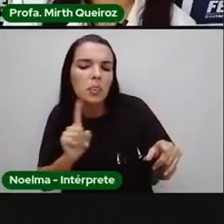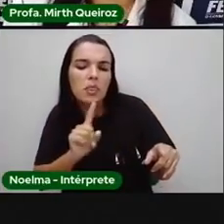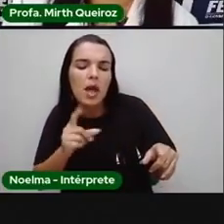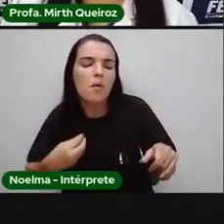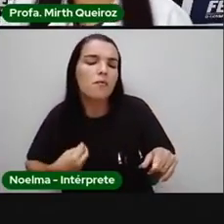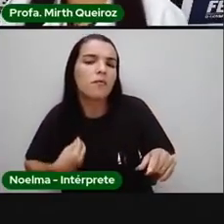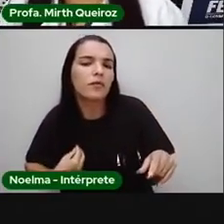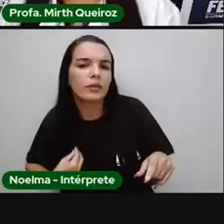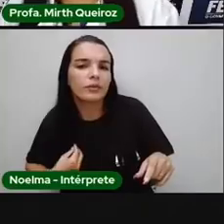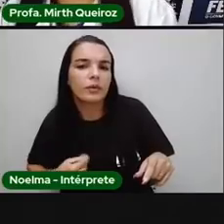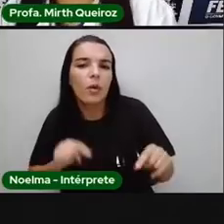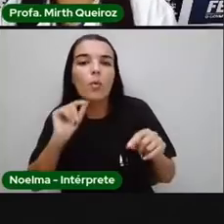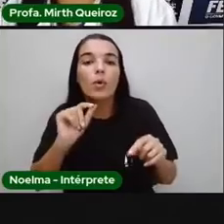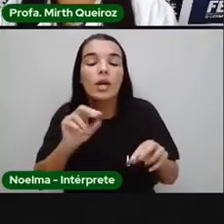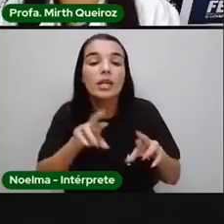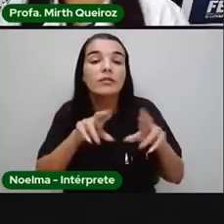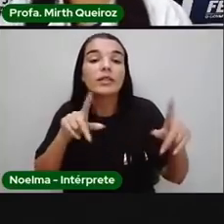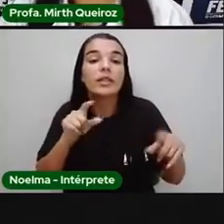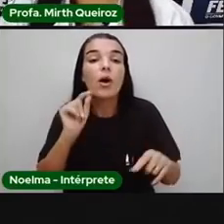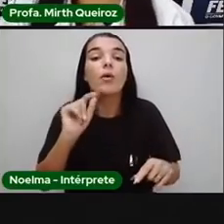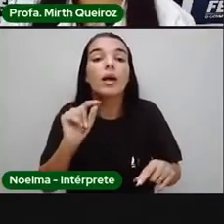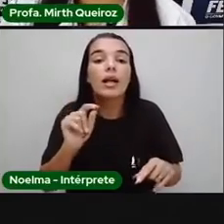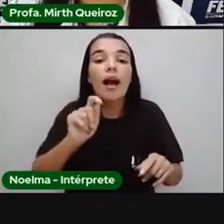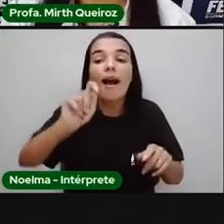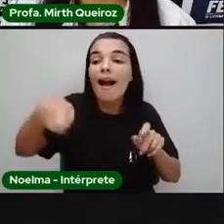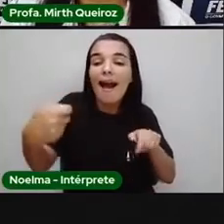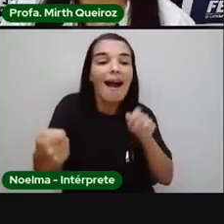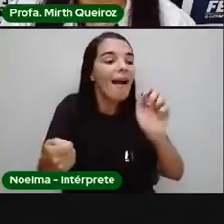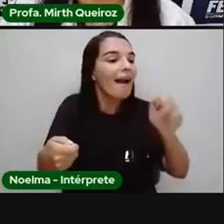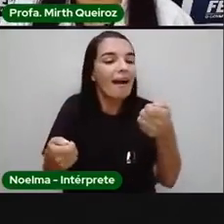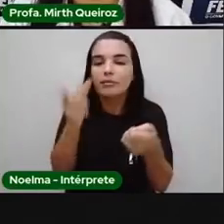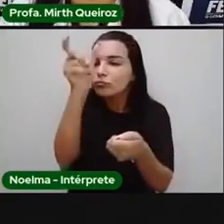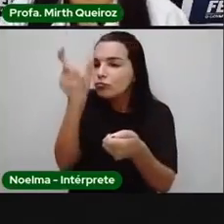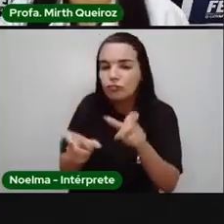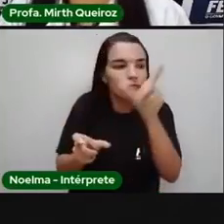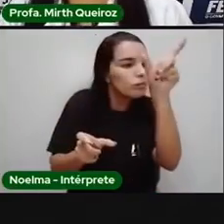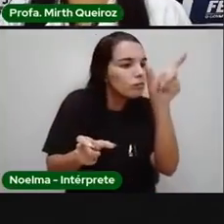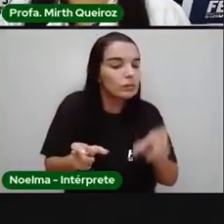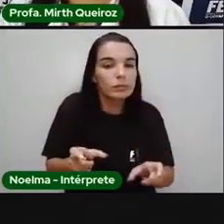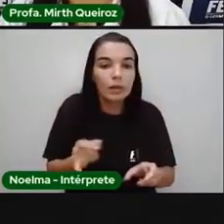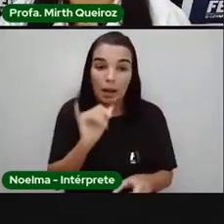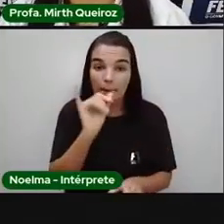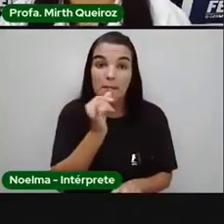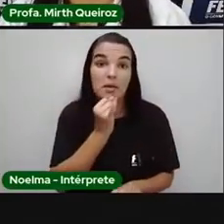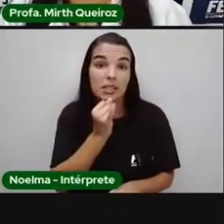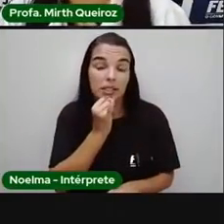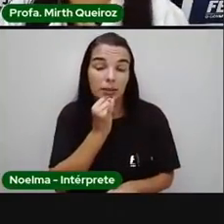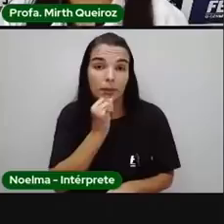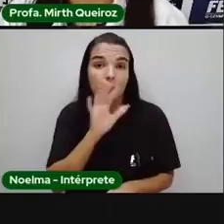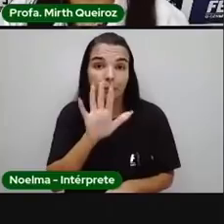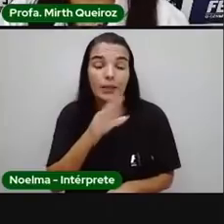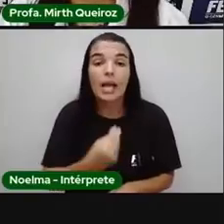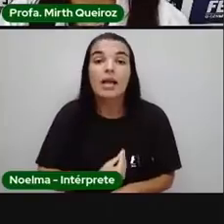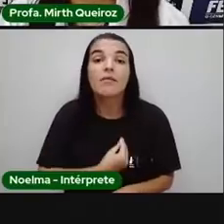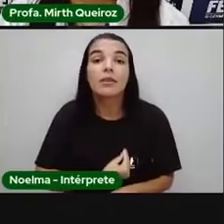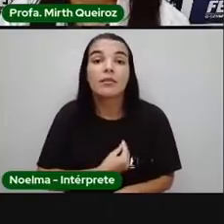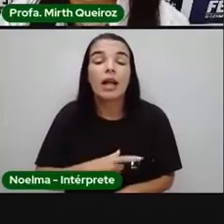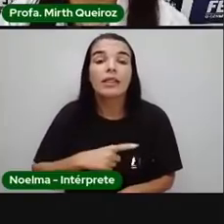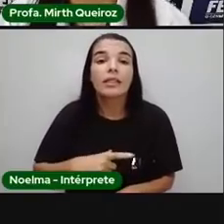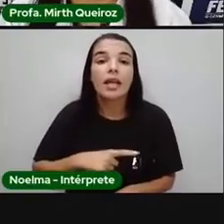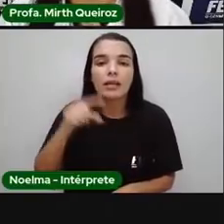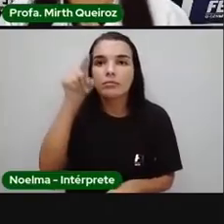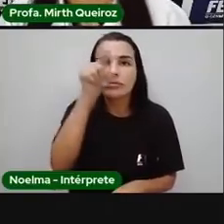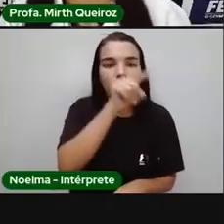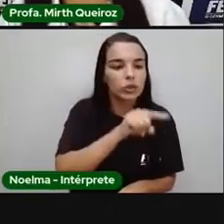diferencia um ser vivo de um ser não vivo são as características que eles têm. Por exemplo, todo ser vivo tem um ciclo